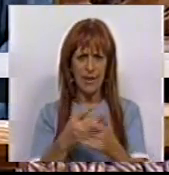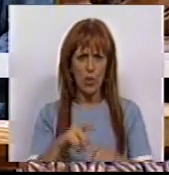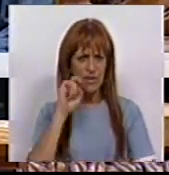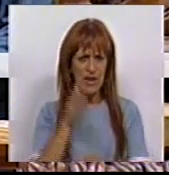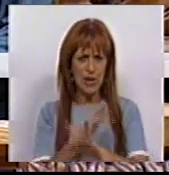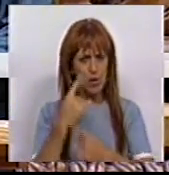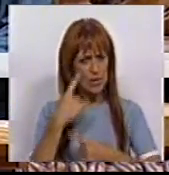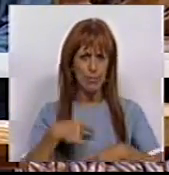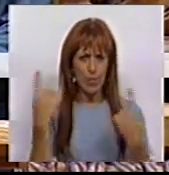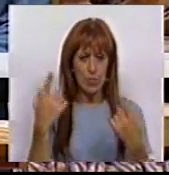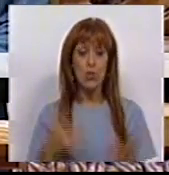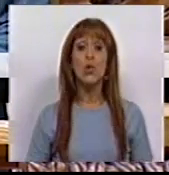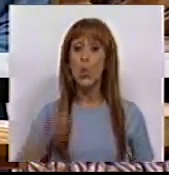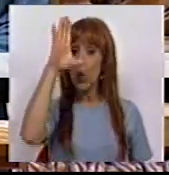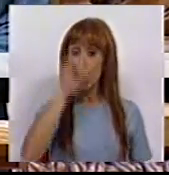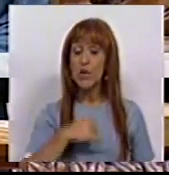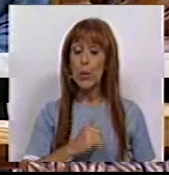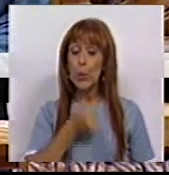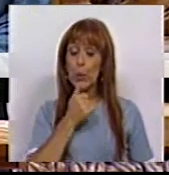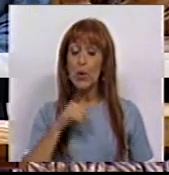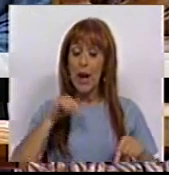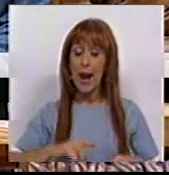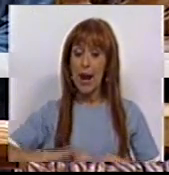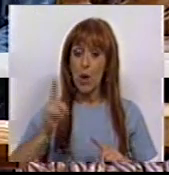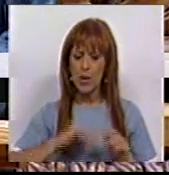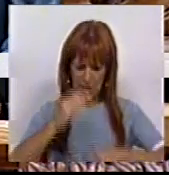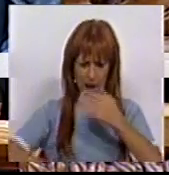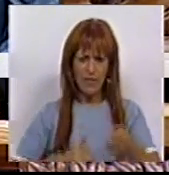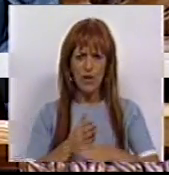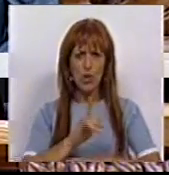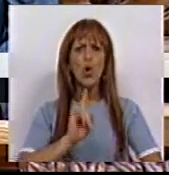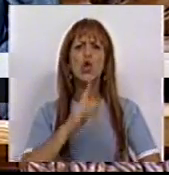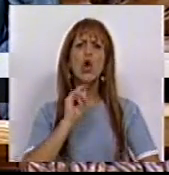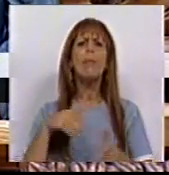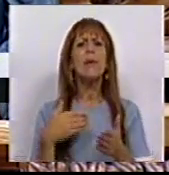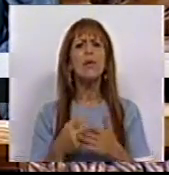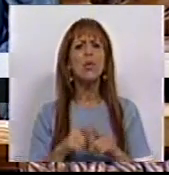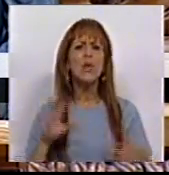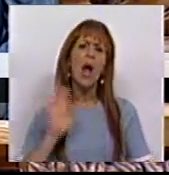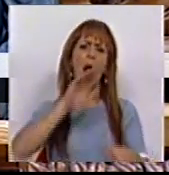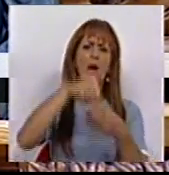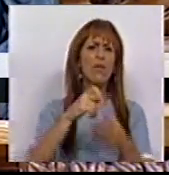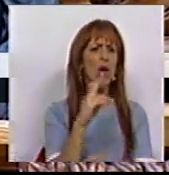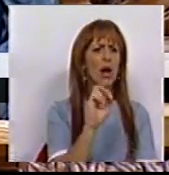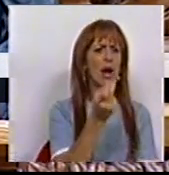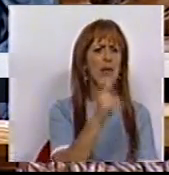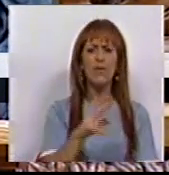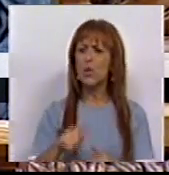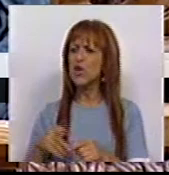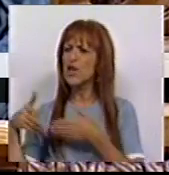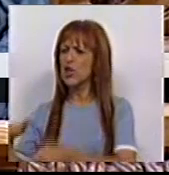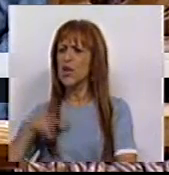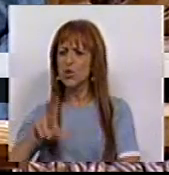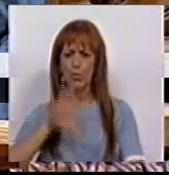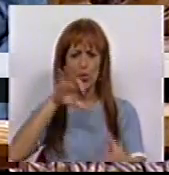defesa do setor público. O Governo decidiu este ano avançar para aquilo a que chamou a fusão da REFER com as estradas de